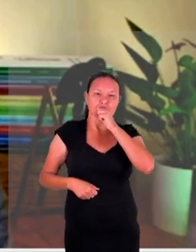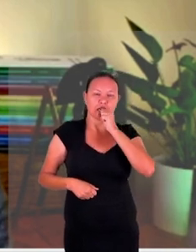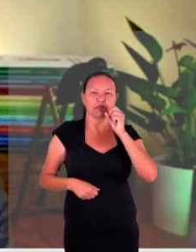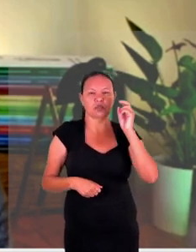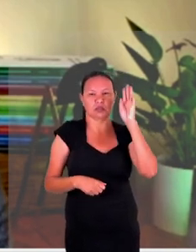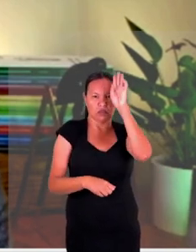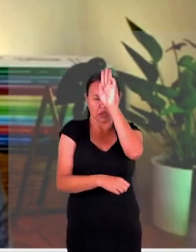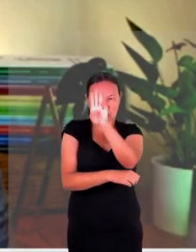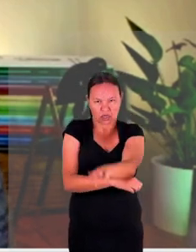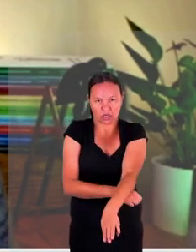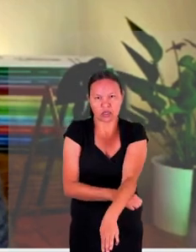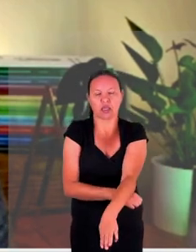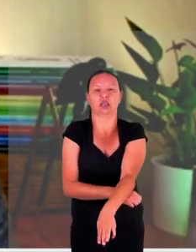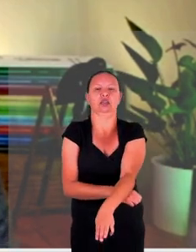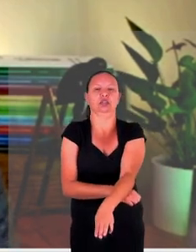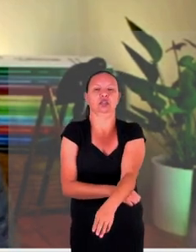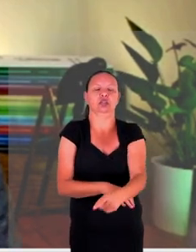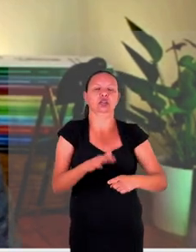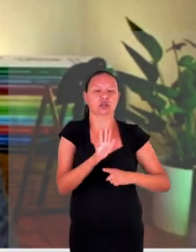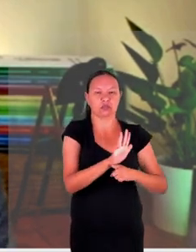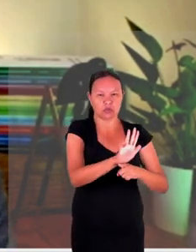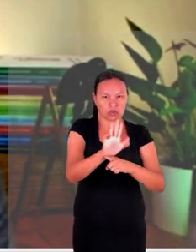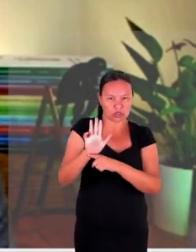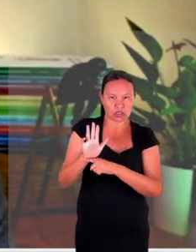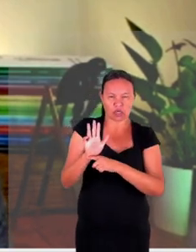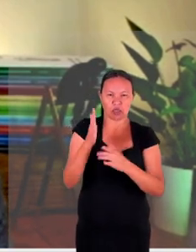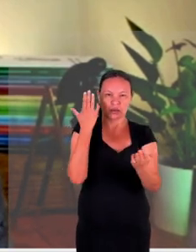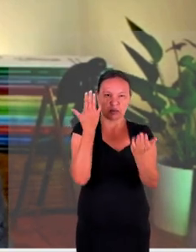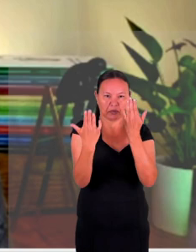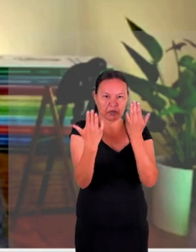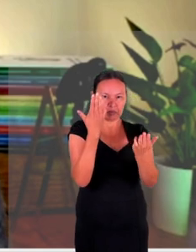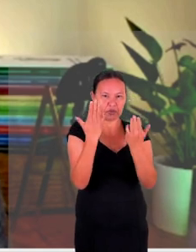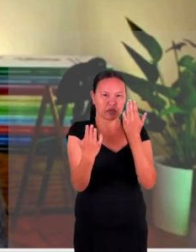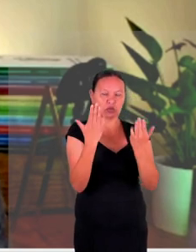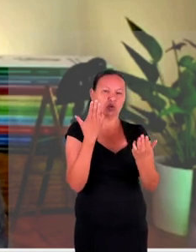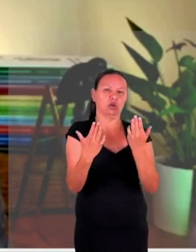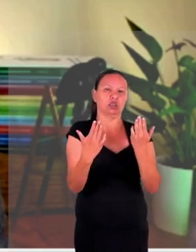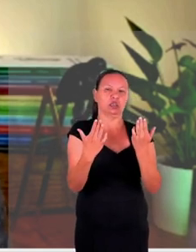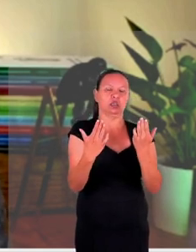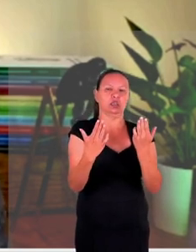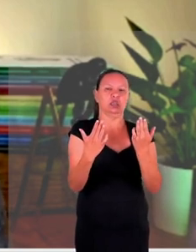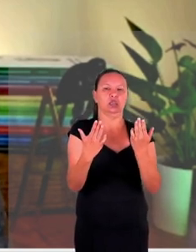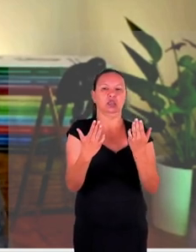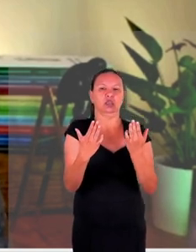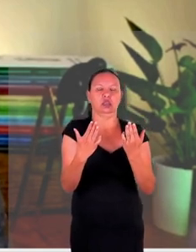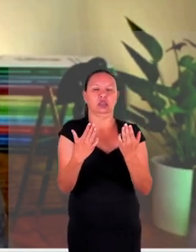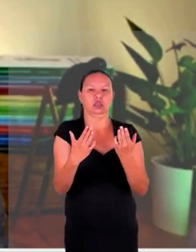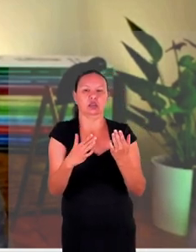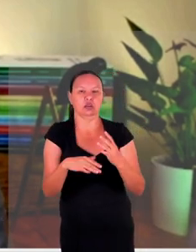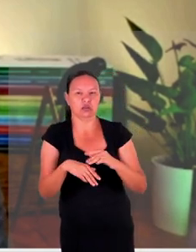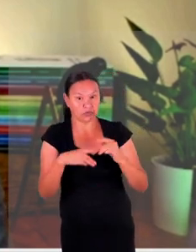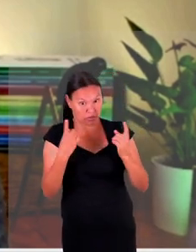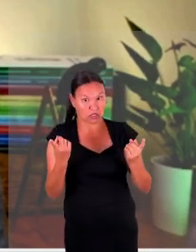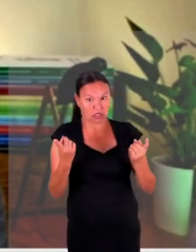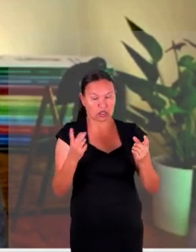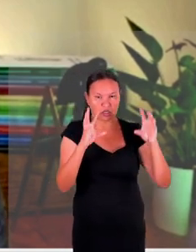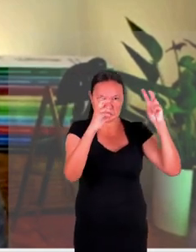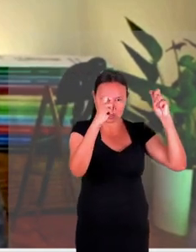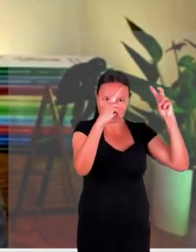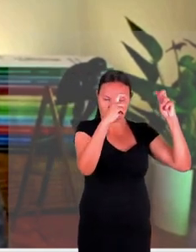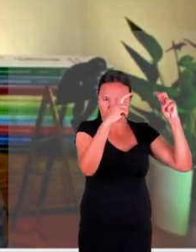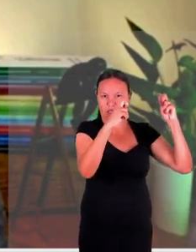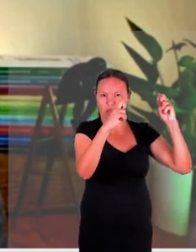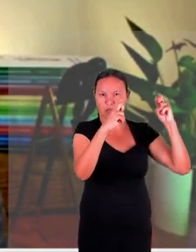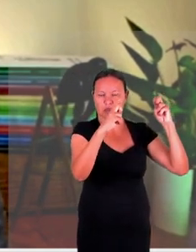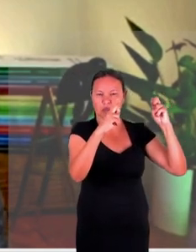que eu tive a possibilidade de interagir com uma psicóloga que chamava a atenção a exatamente isso e que me leva